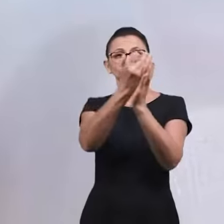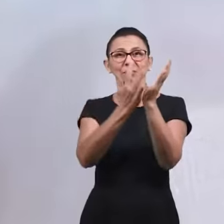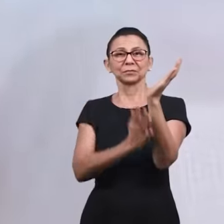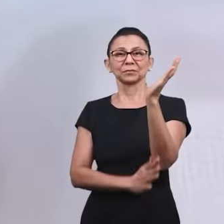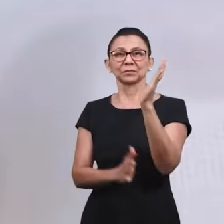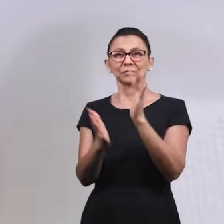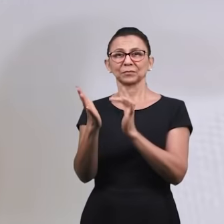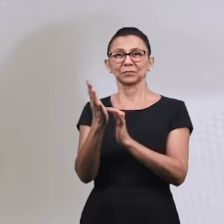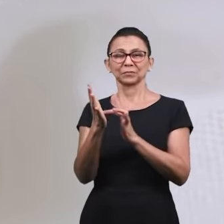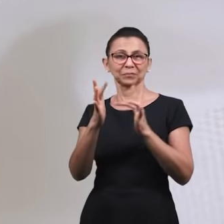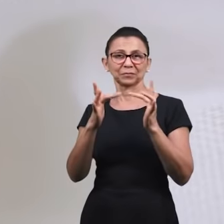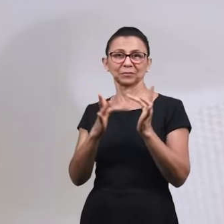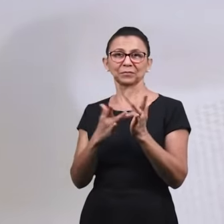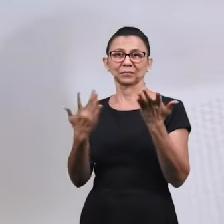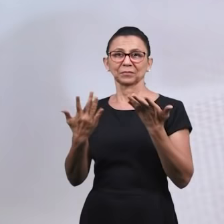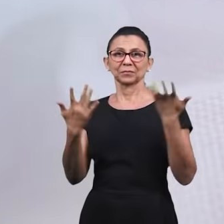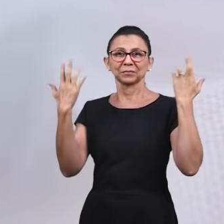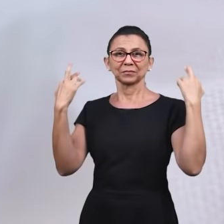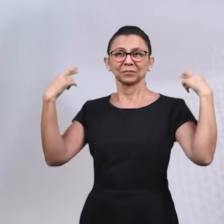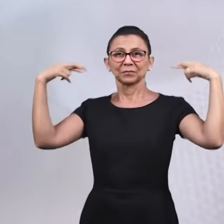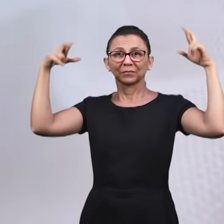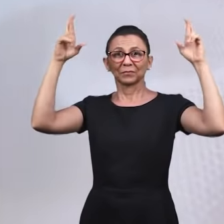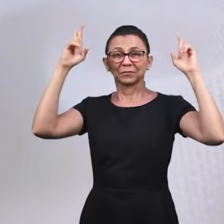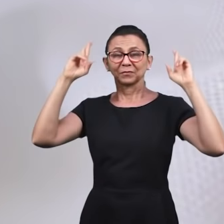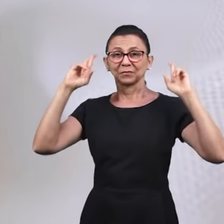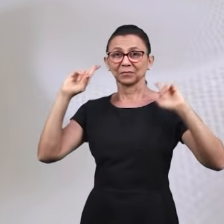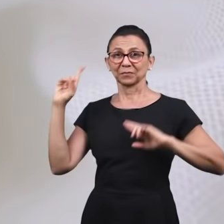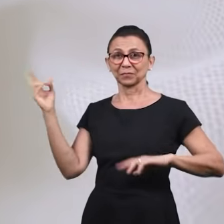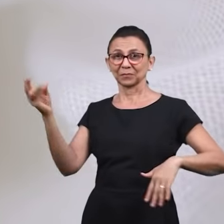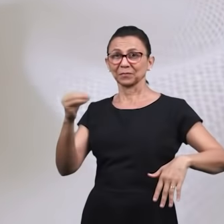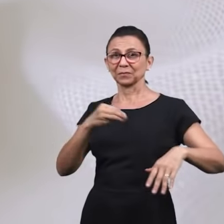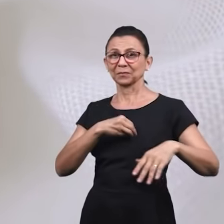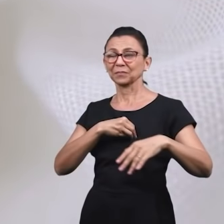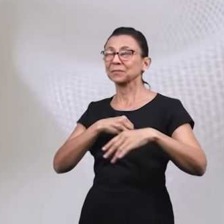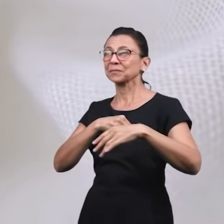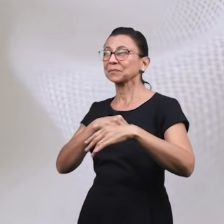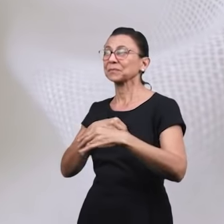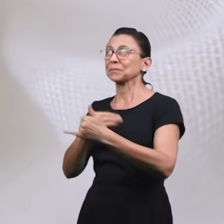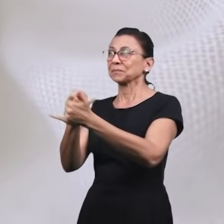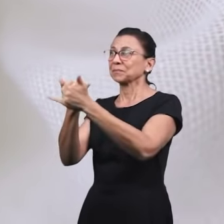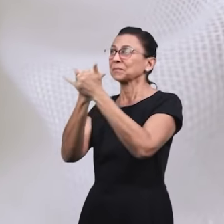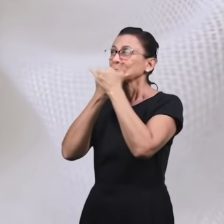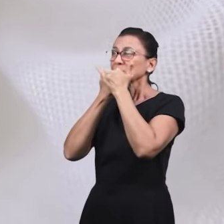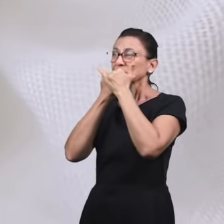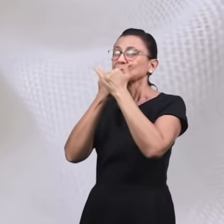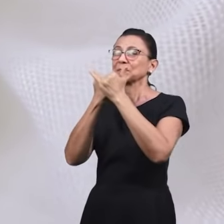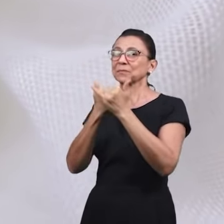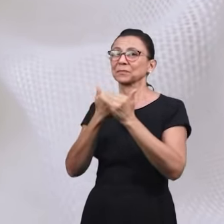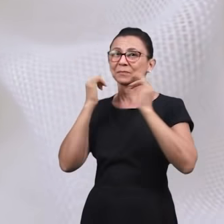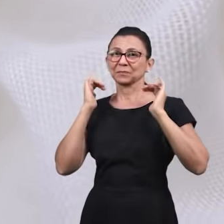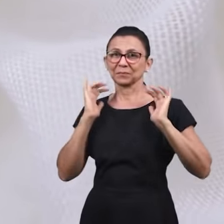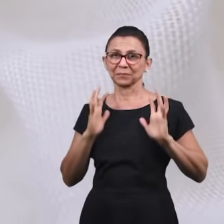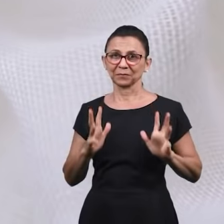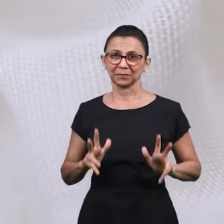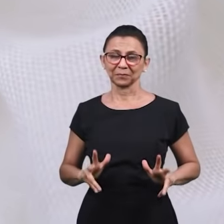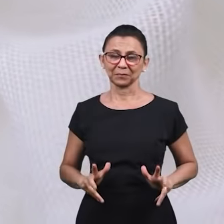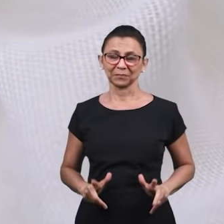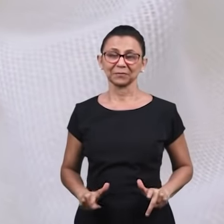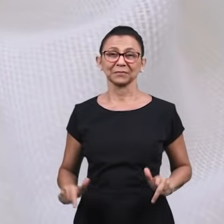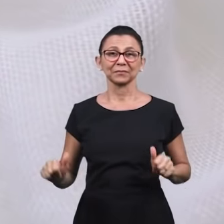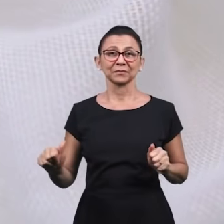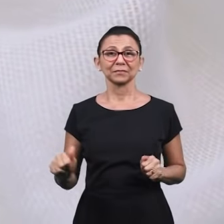Vamos amar as vestes no sangue do cordeiro, vamos amar as